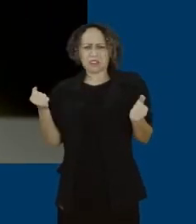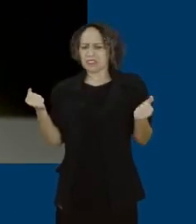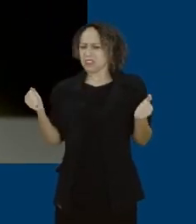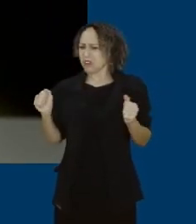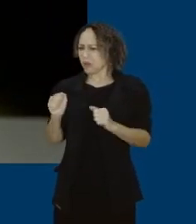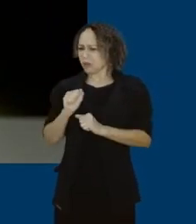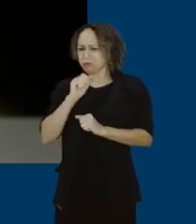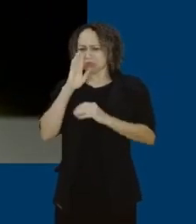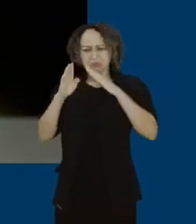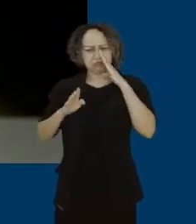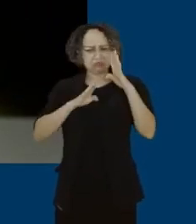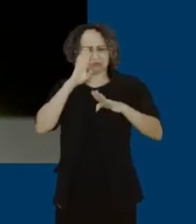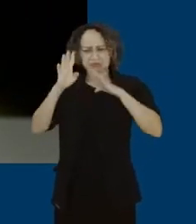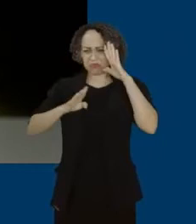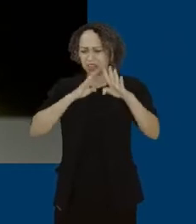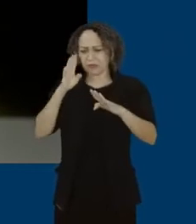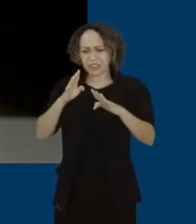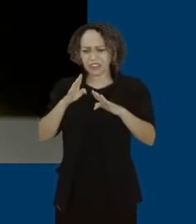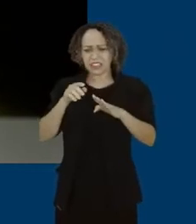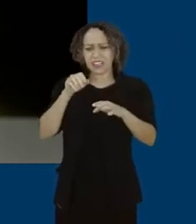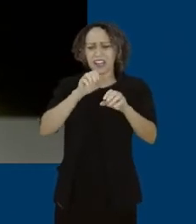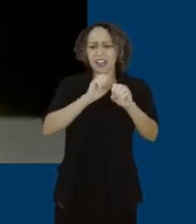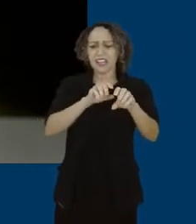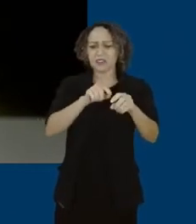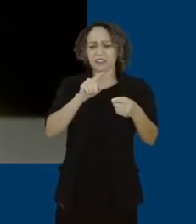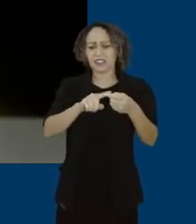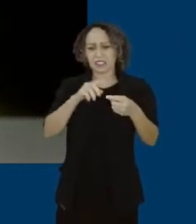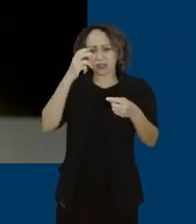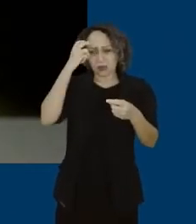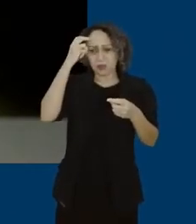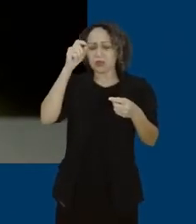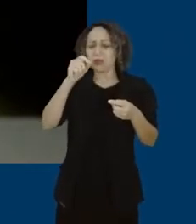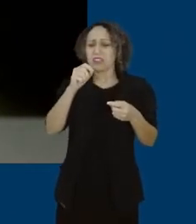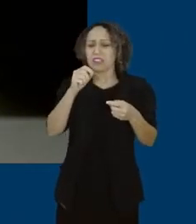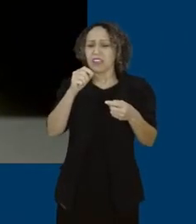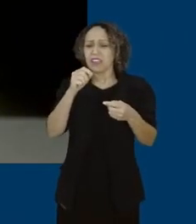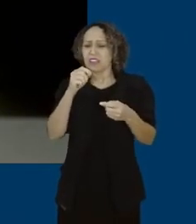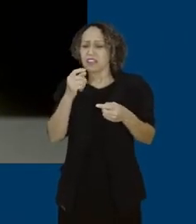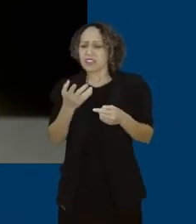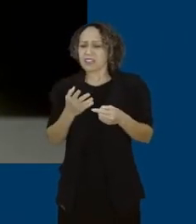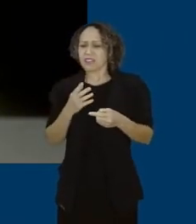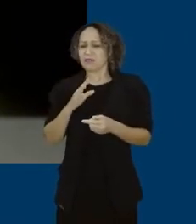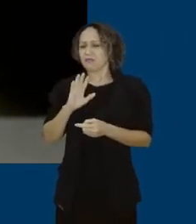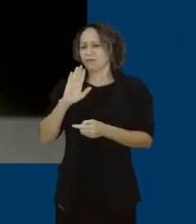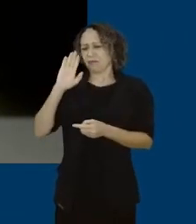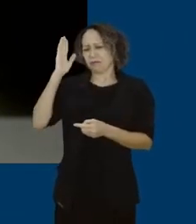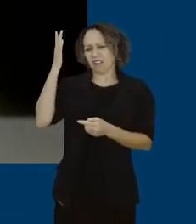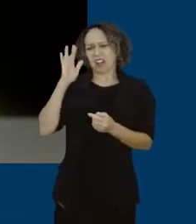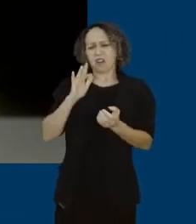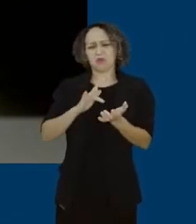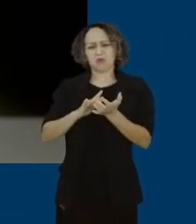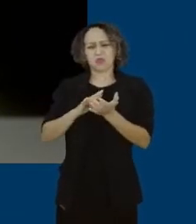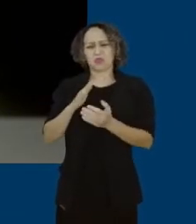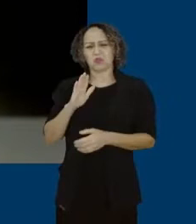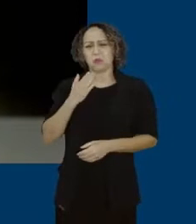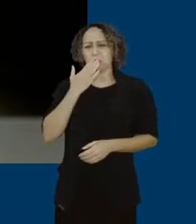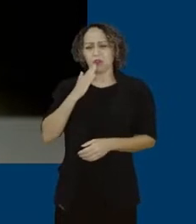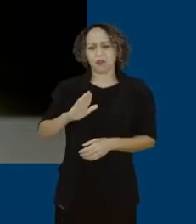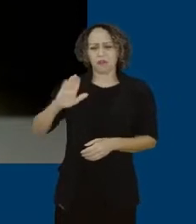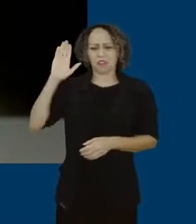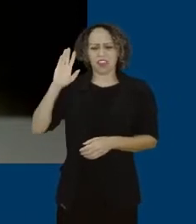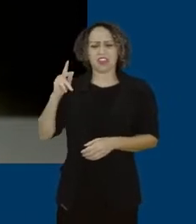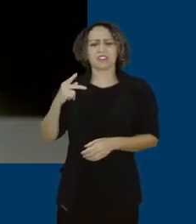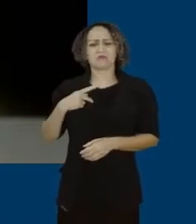Ministério da Educação e Cultura num puxadinho de falsos profetas. Esses falsos profetas pedem propina em ouro.